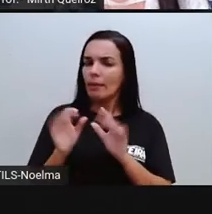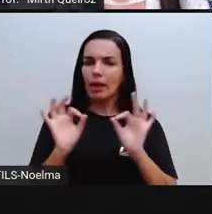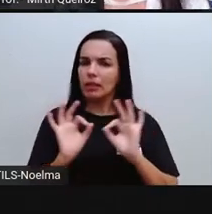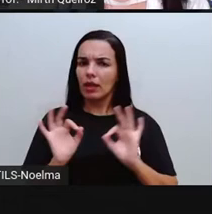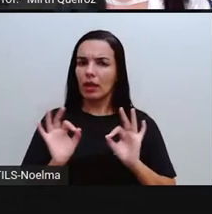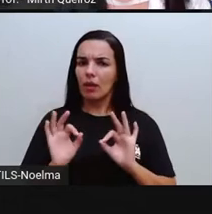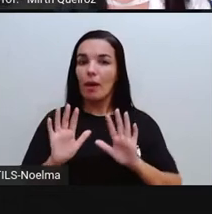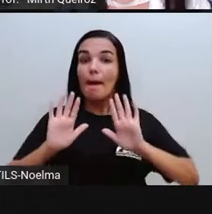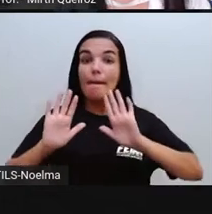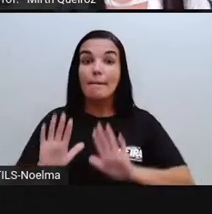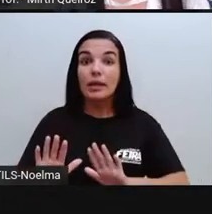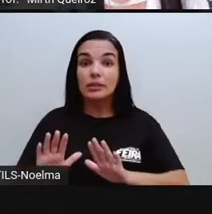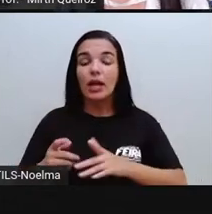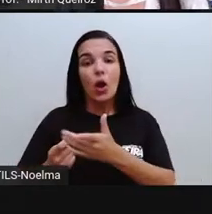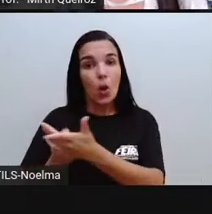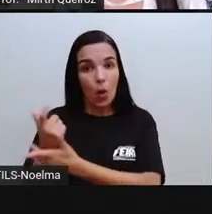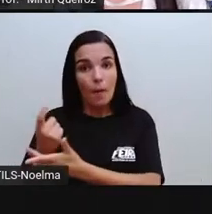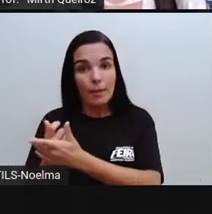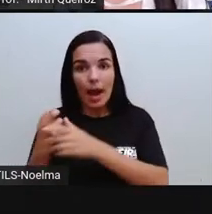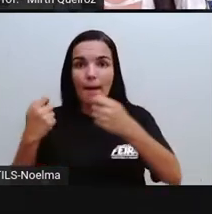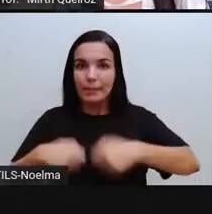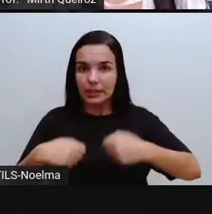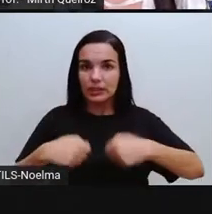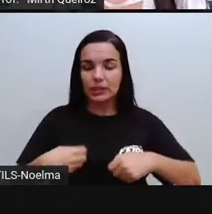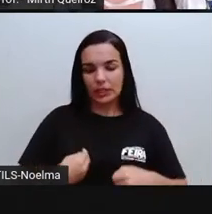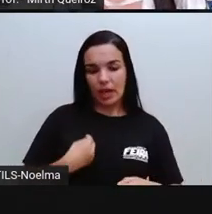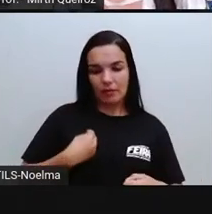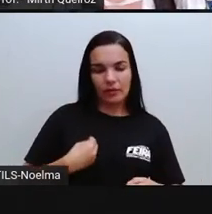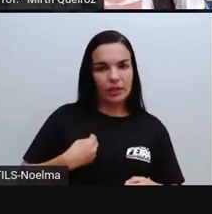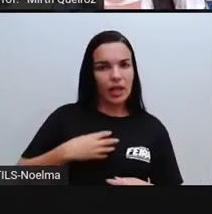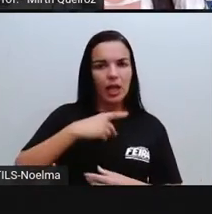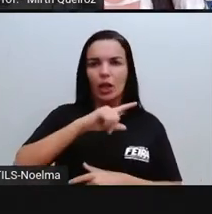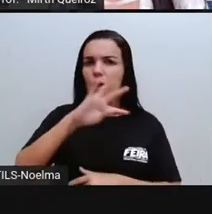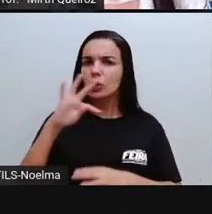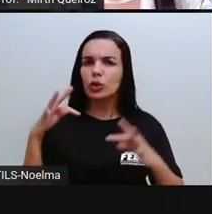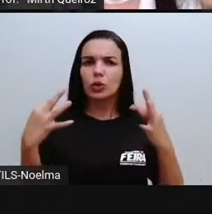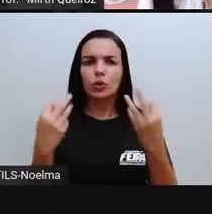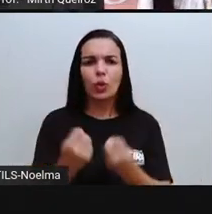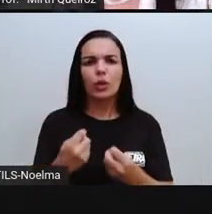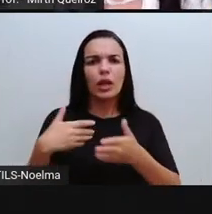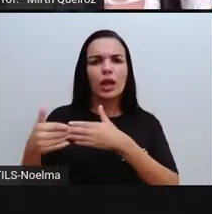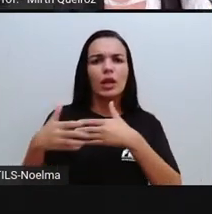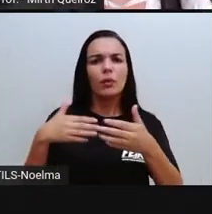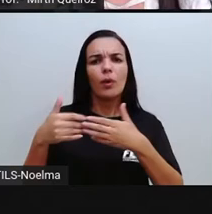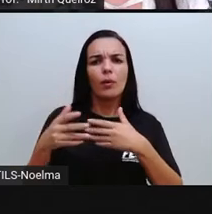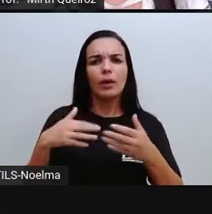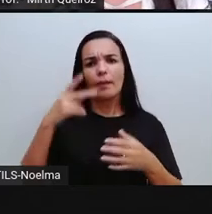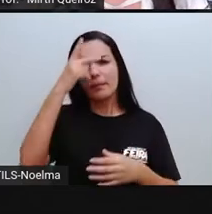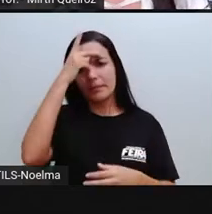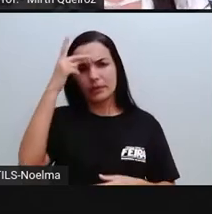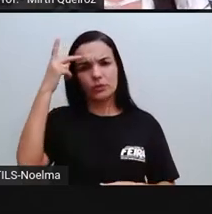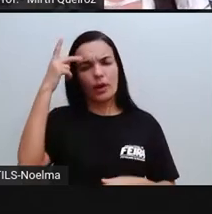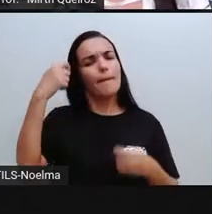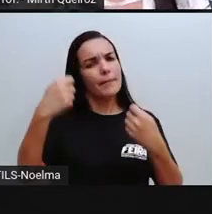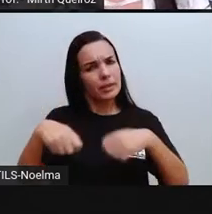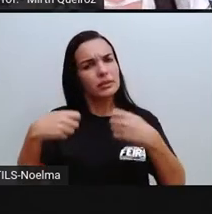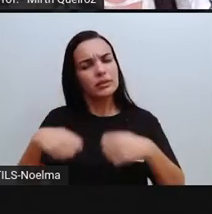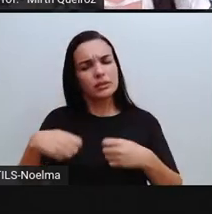O consumo é necessário à vida e à sobrevivência de toda e qualquer espécie. Nós precisamos consumir.